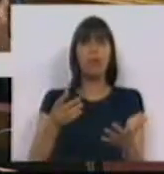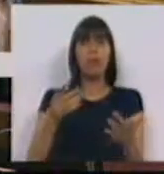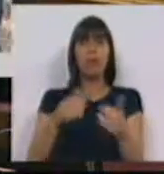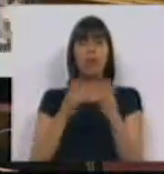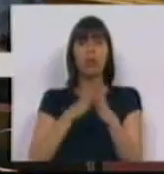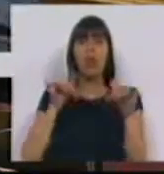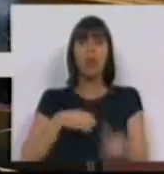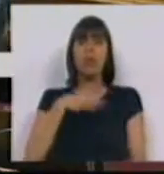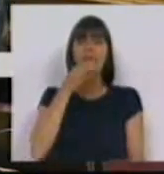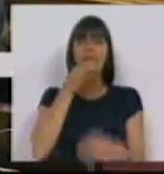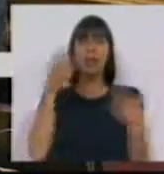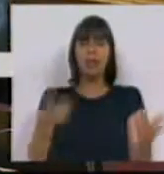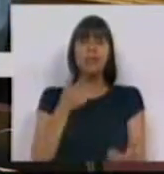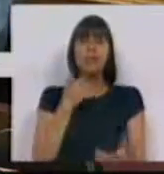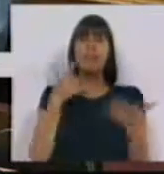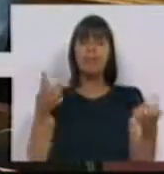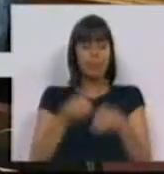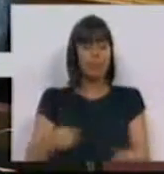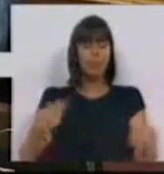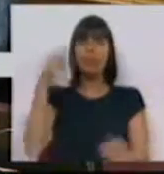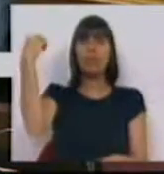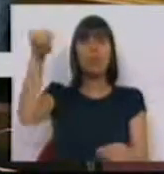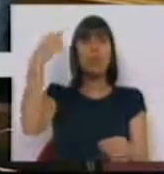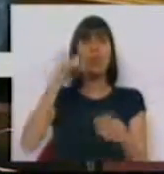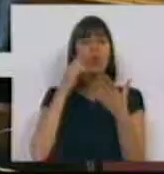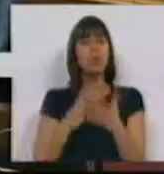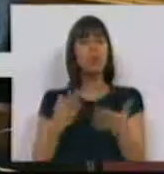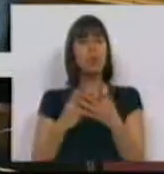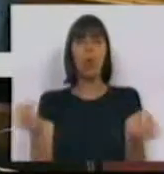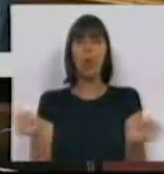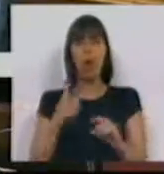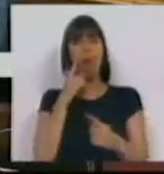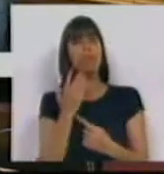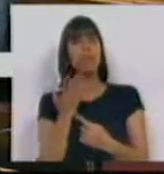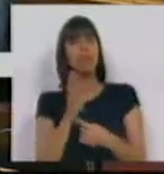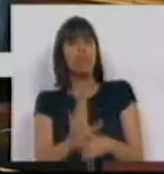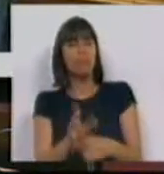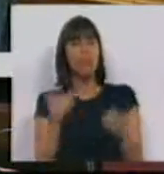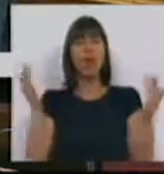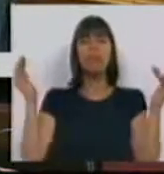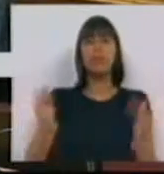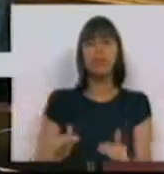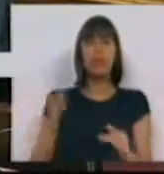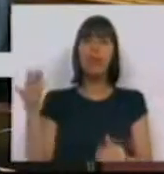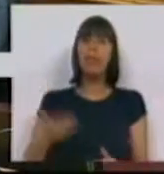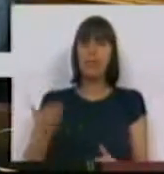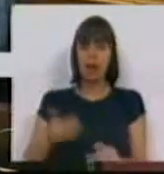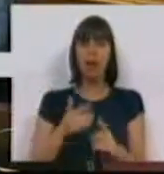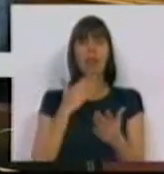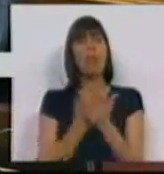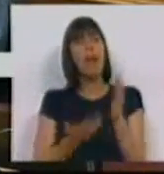que hoje todos falamos para perceber que não há um único estudo que demonstre que diminuir direitos